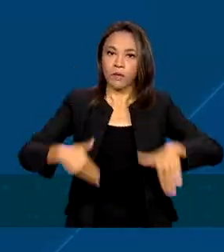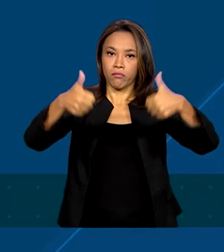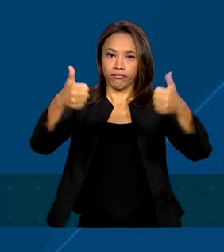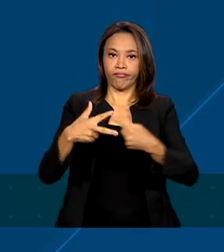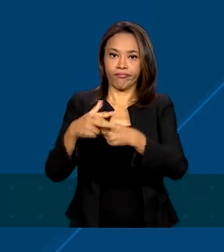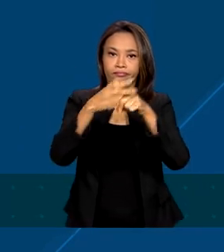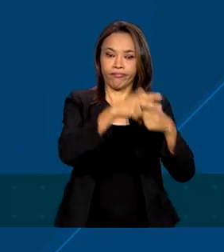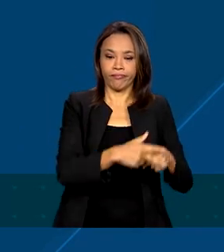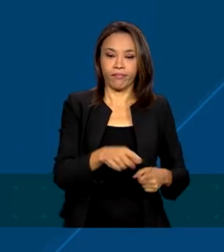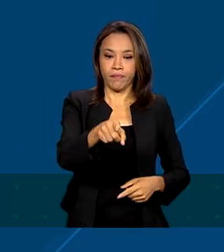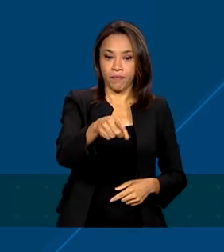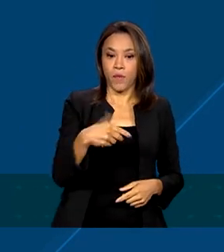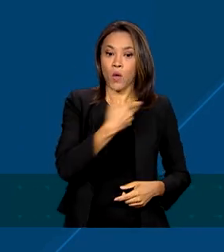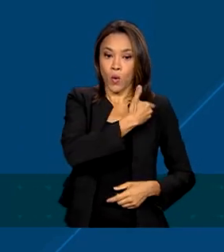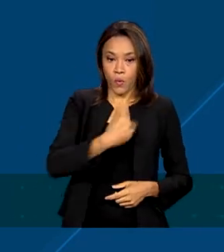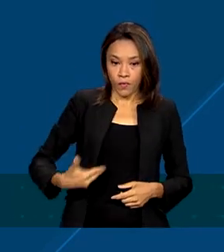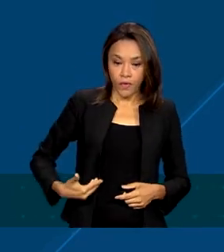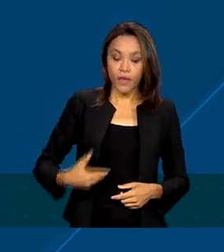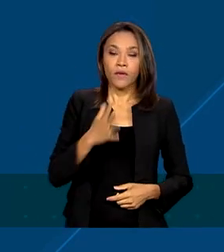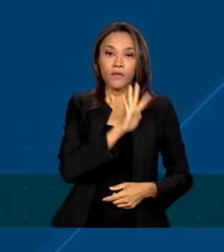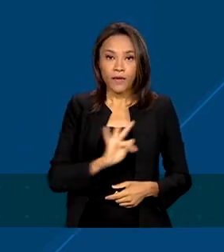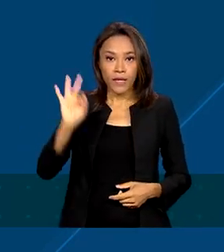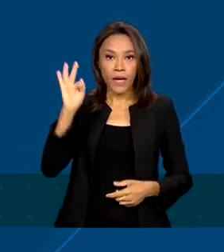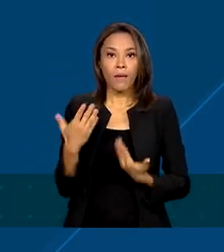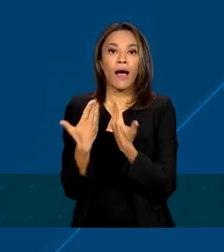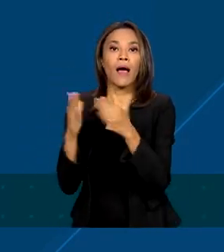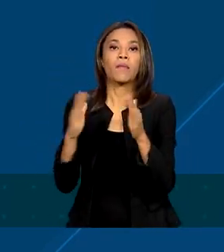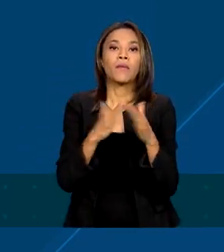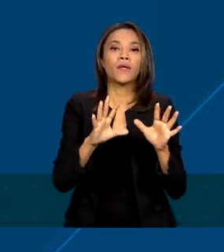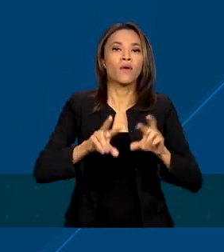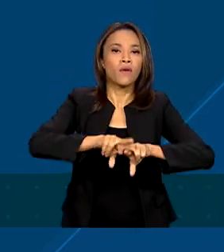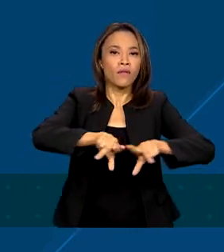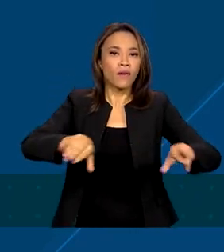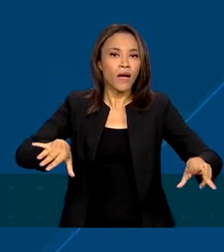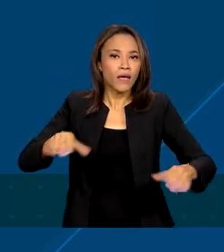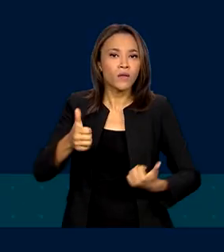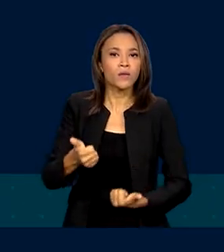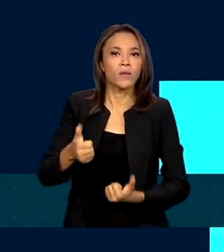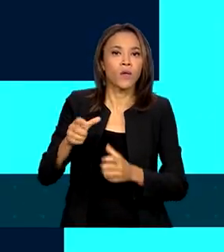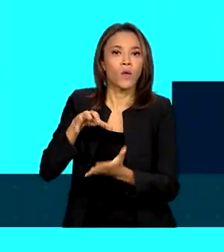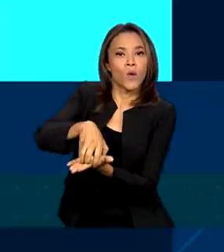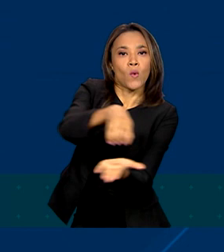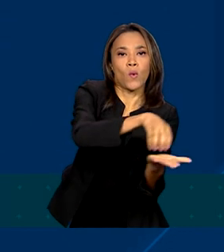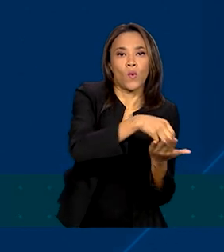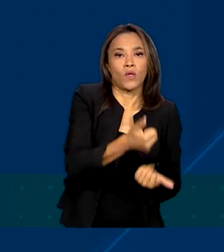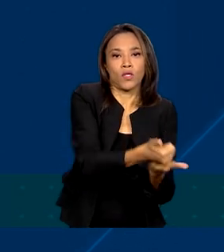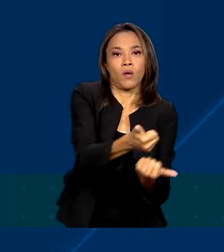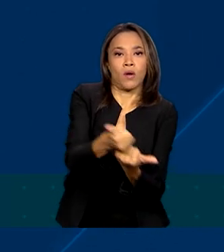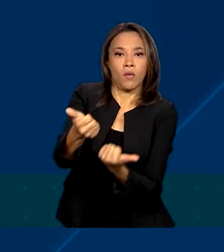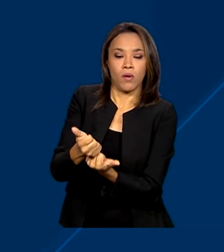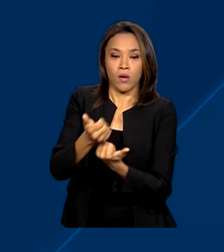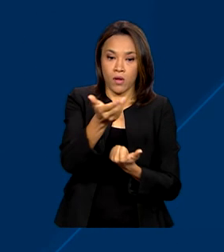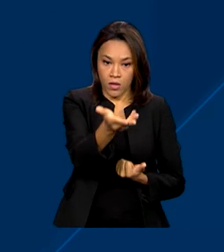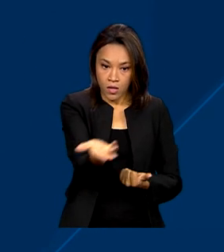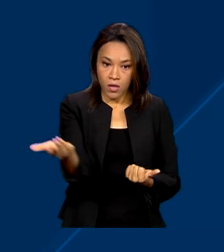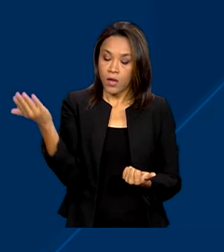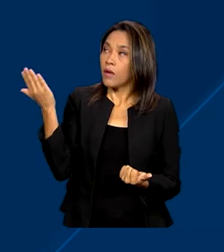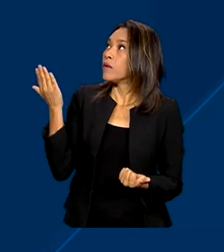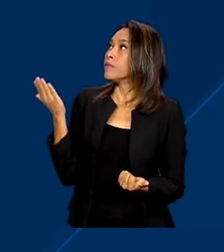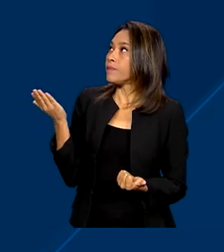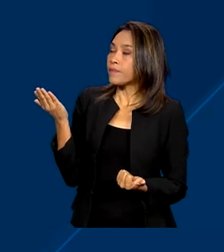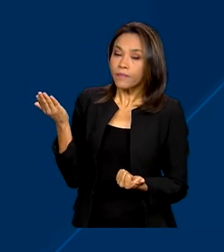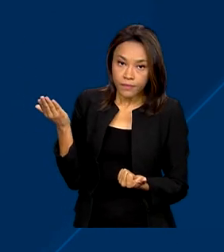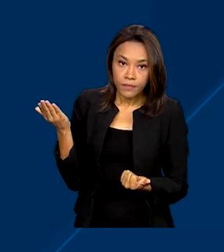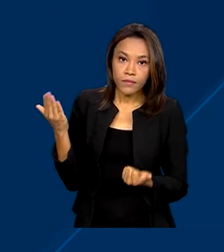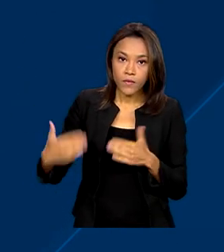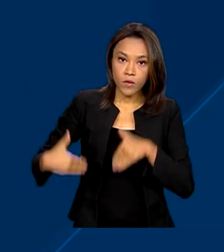abriu várias frentes de ações para minimizar o impacto da tragédia. O Ministério da Integração e Desenvolvimento